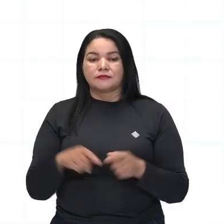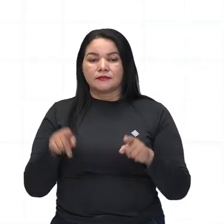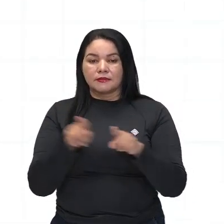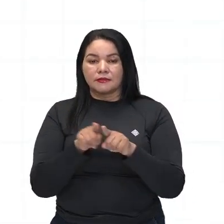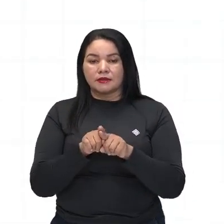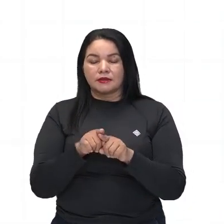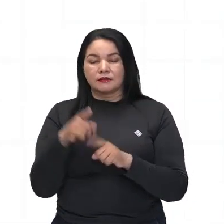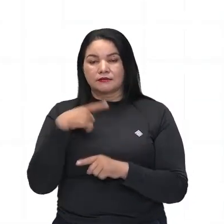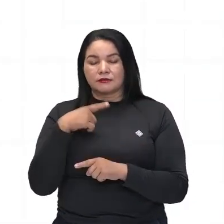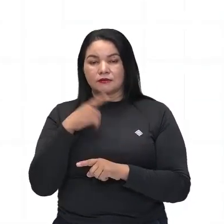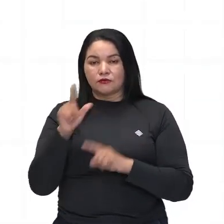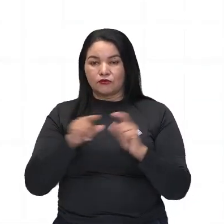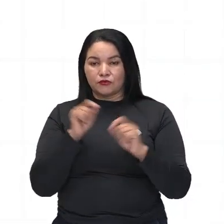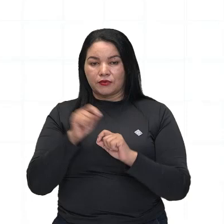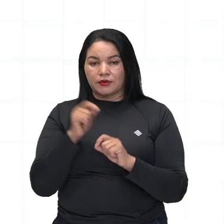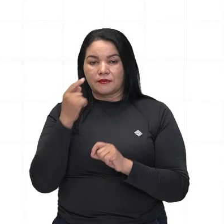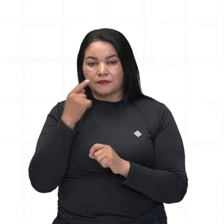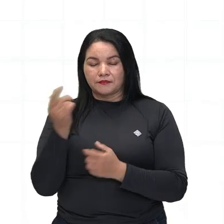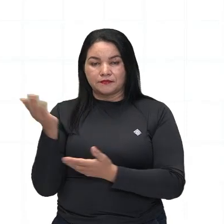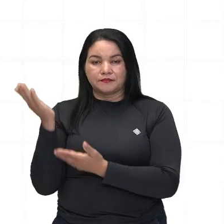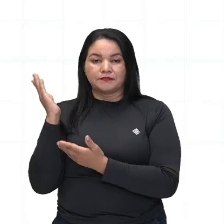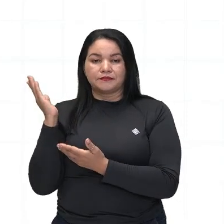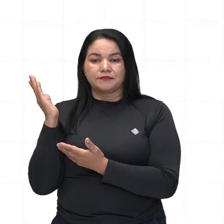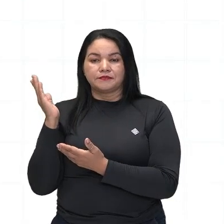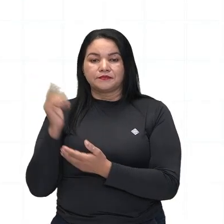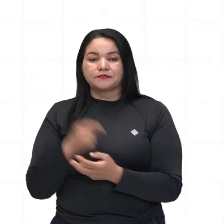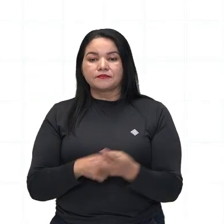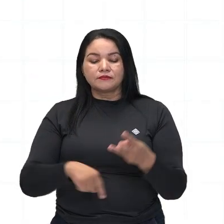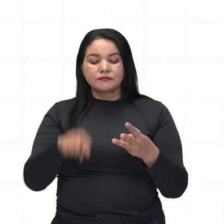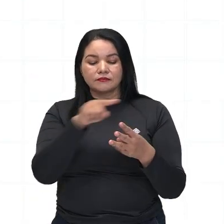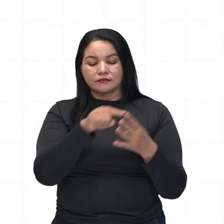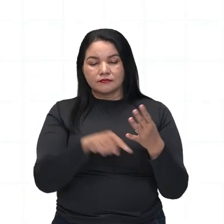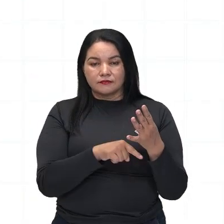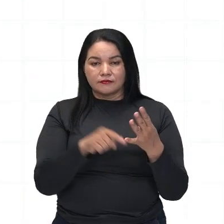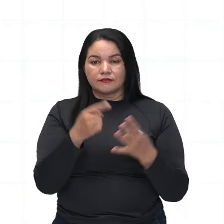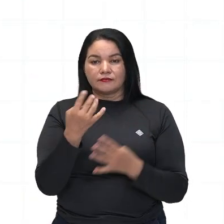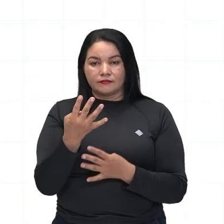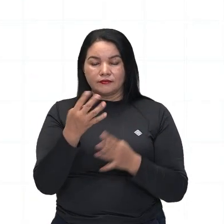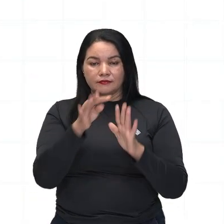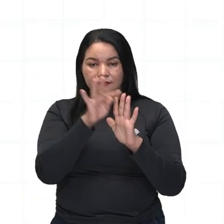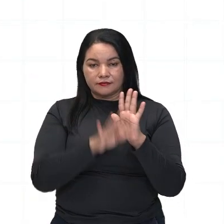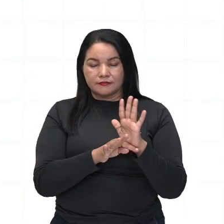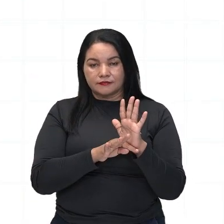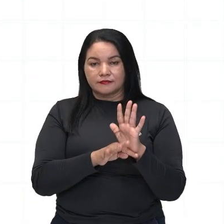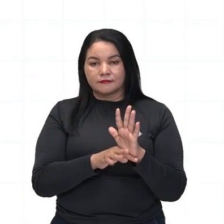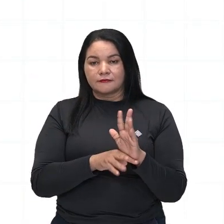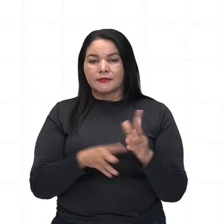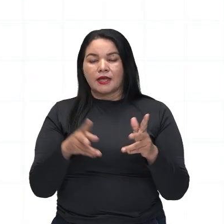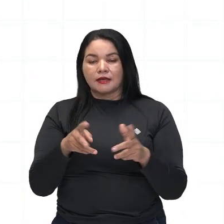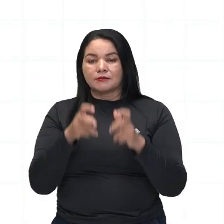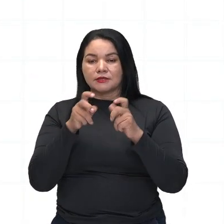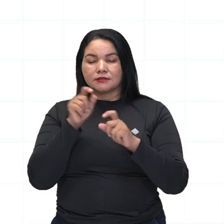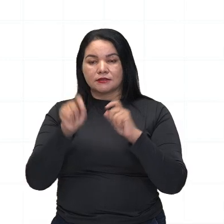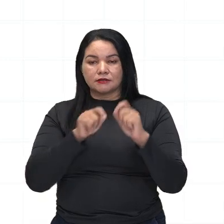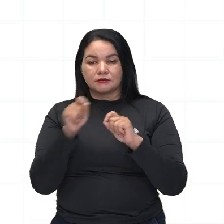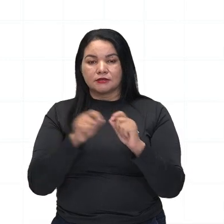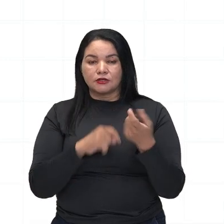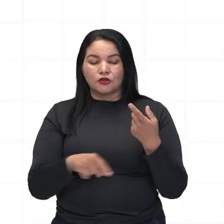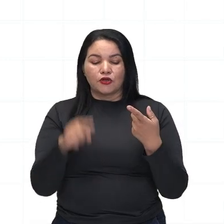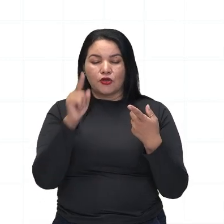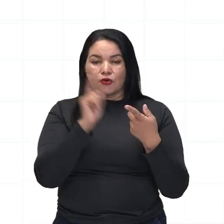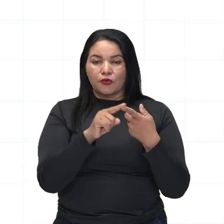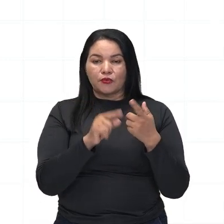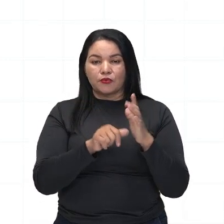exatamente três textos, quatro textos na realidade. Observem que esse texto, texto número 1,